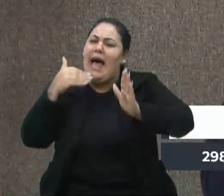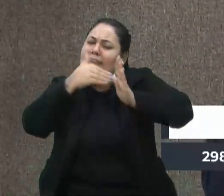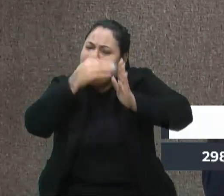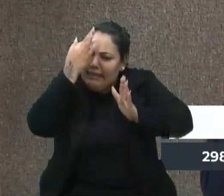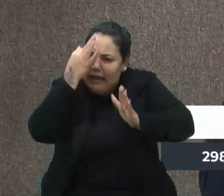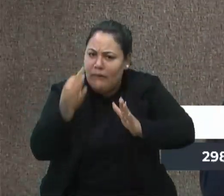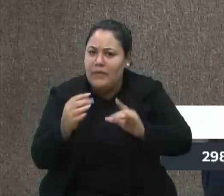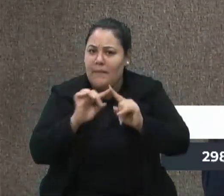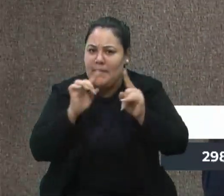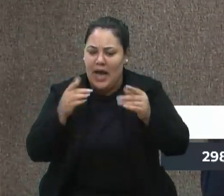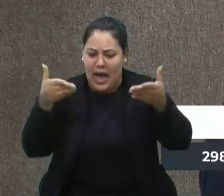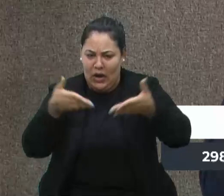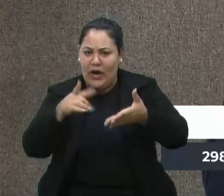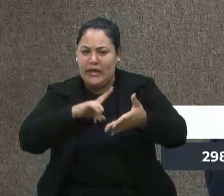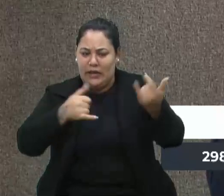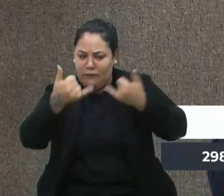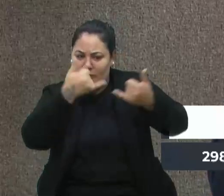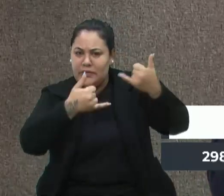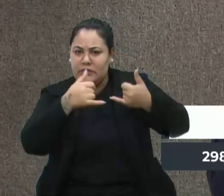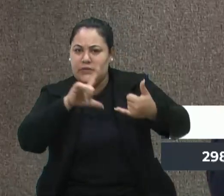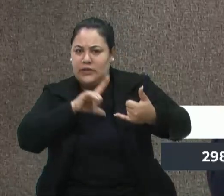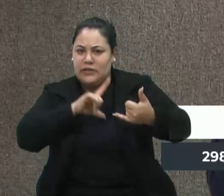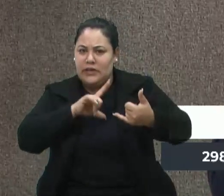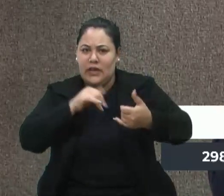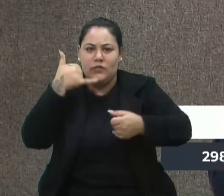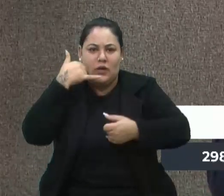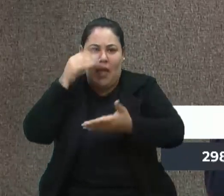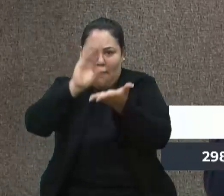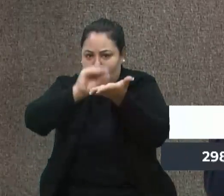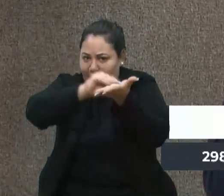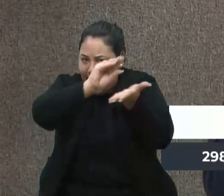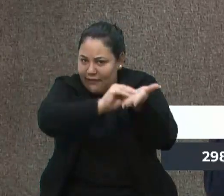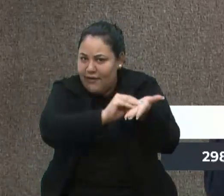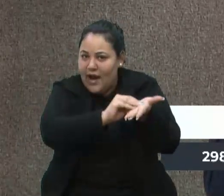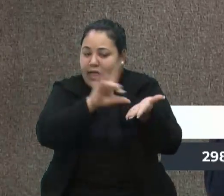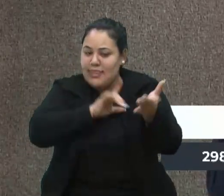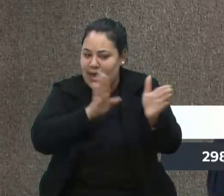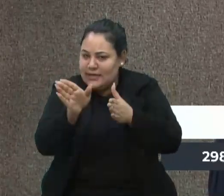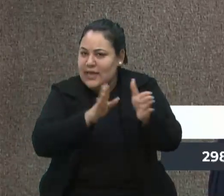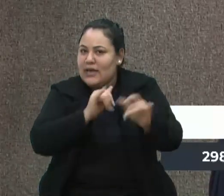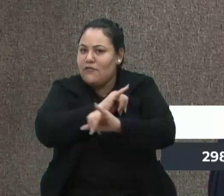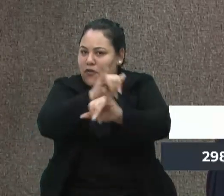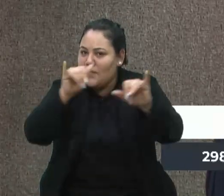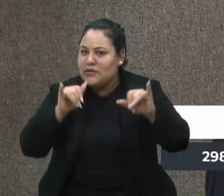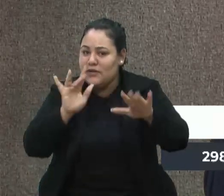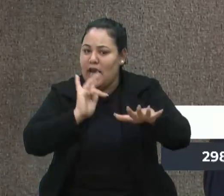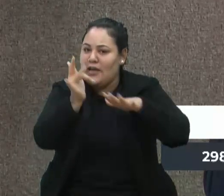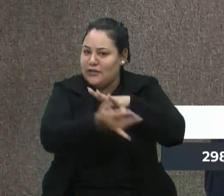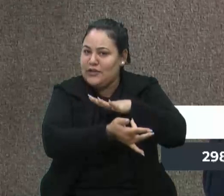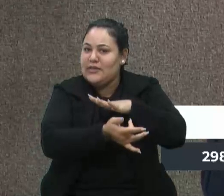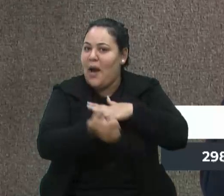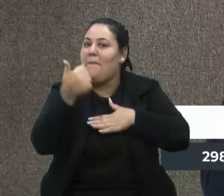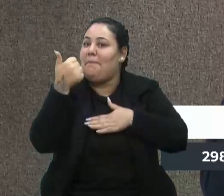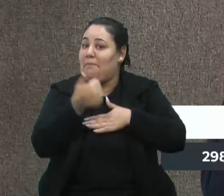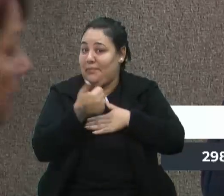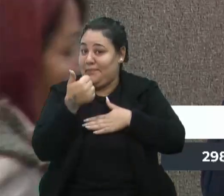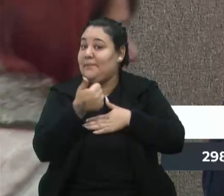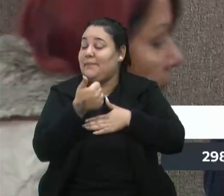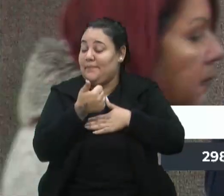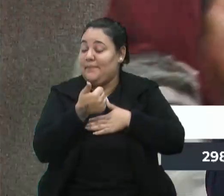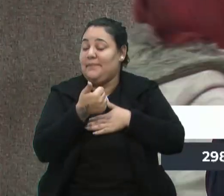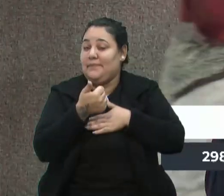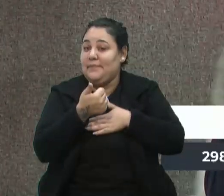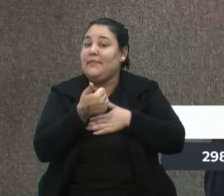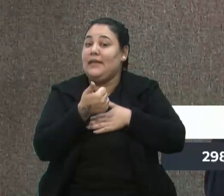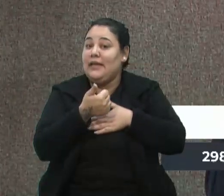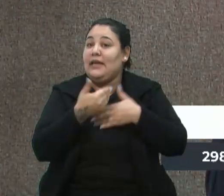informação agora, tem o celular para gravar, Bressa, como o senhor gravou. A gente tem acesso à informação e as redes sociais funcionam muito bem, né. Então,